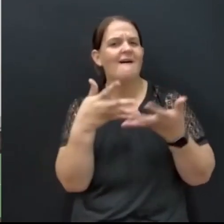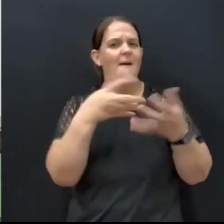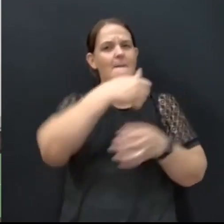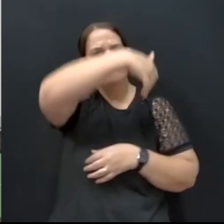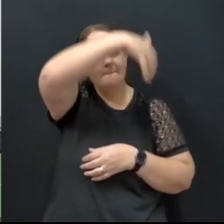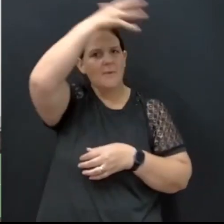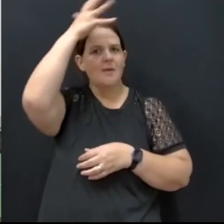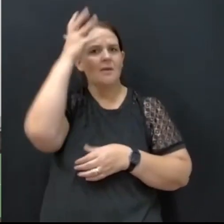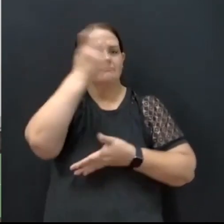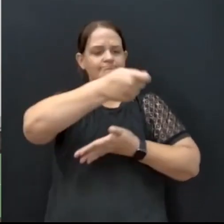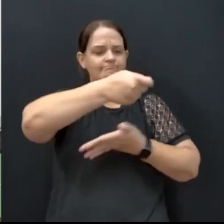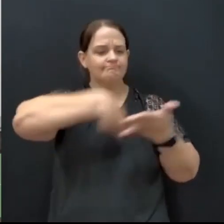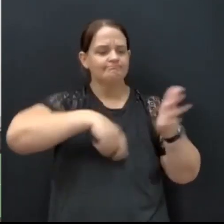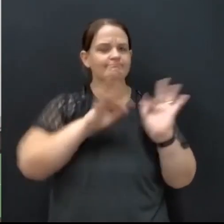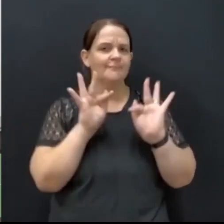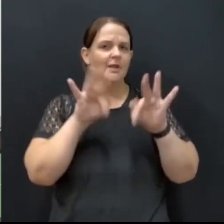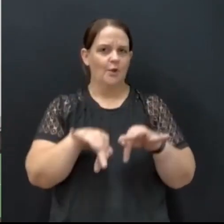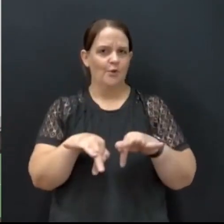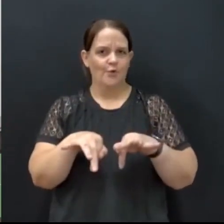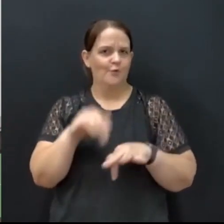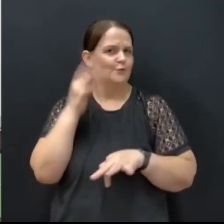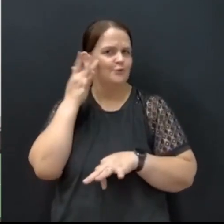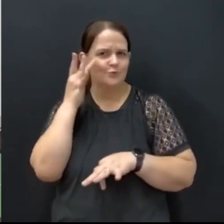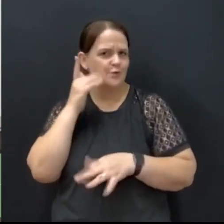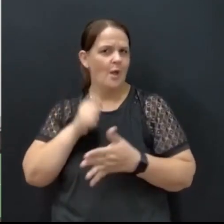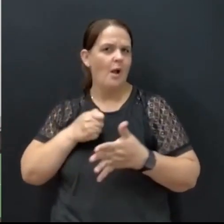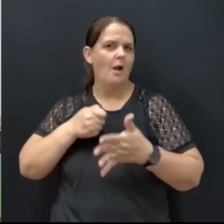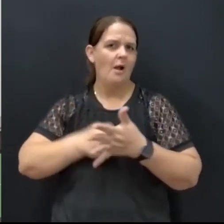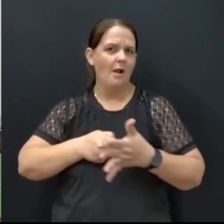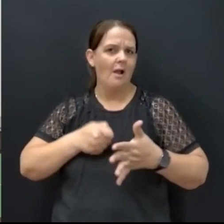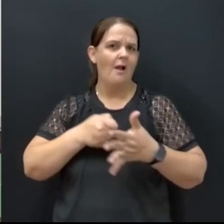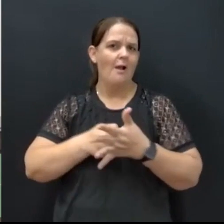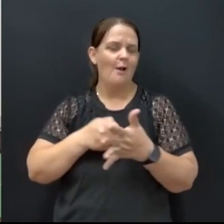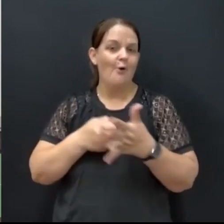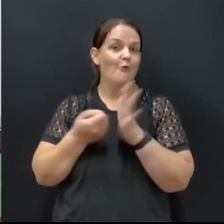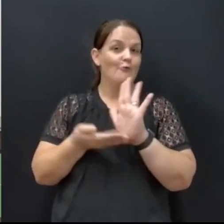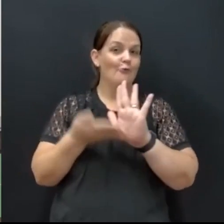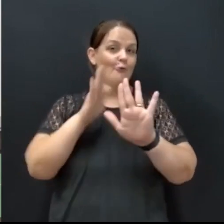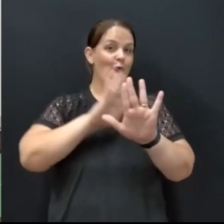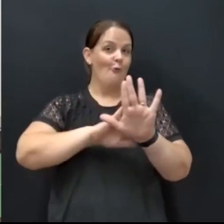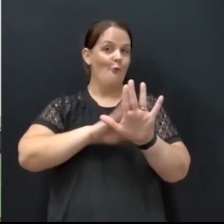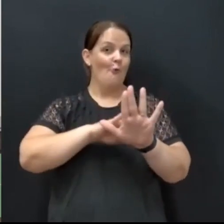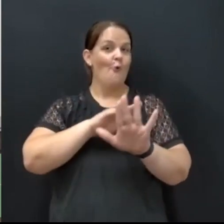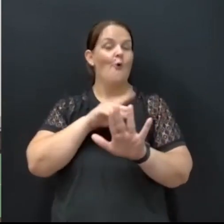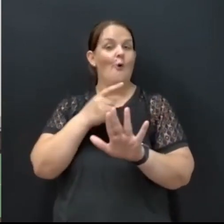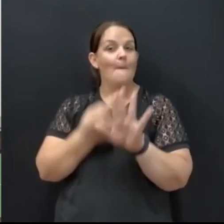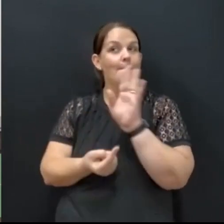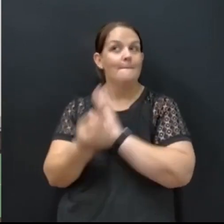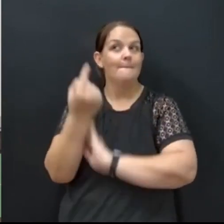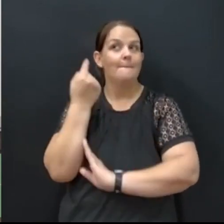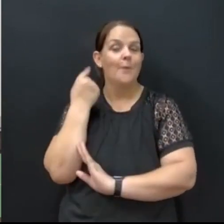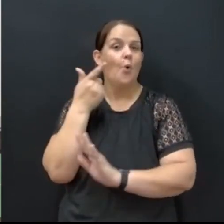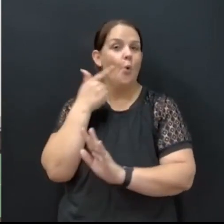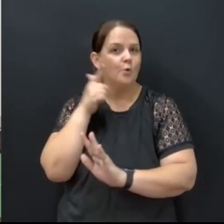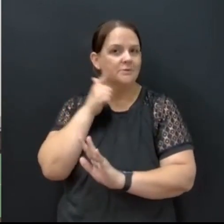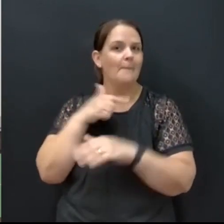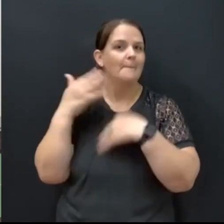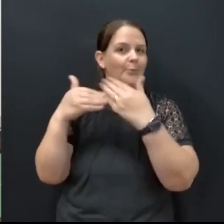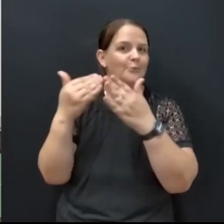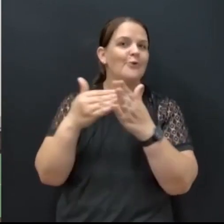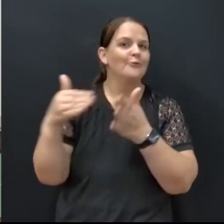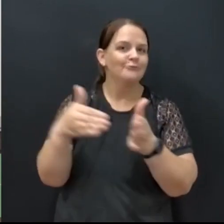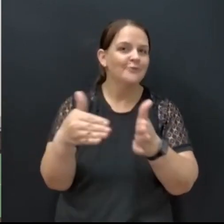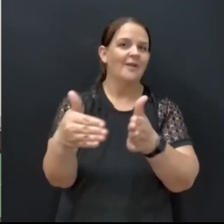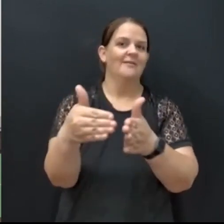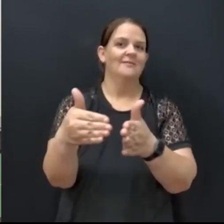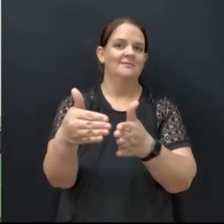canetada final vocês não sabem a luta que foi nos bastidores para os Kevinato conseguir todo aquele processo daquela estrada lá eu